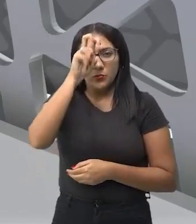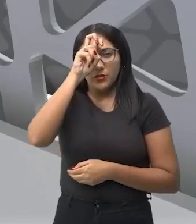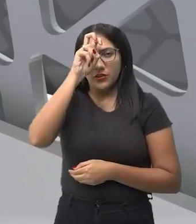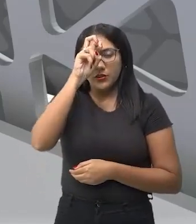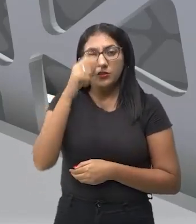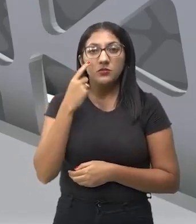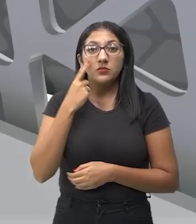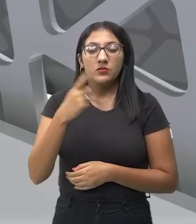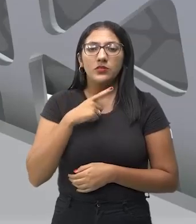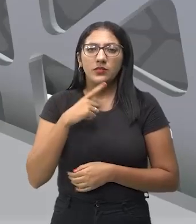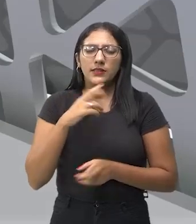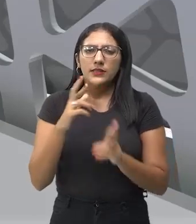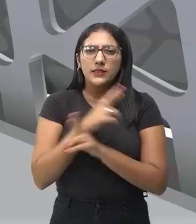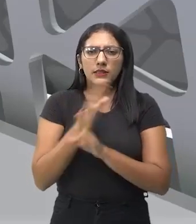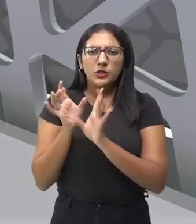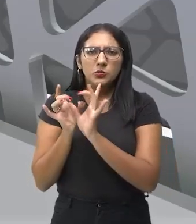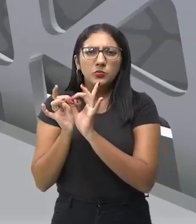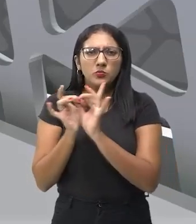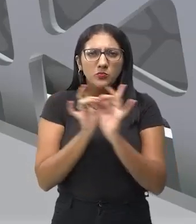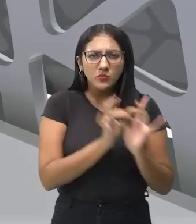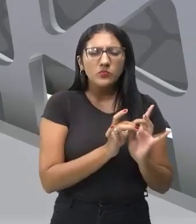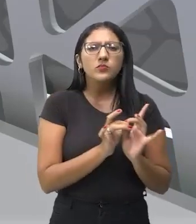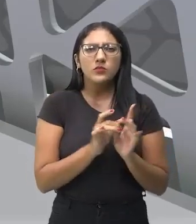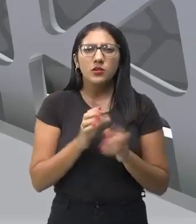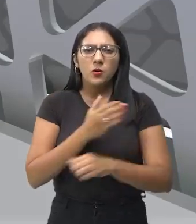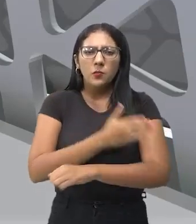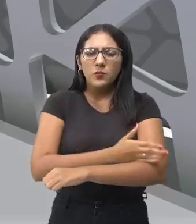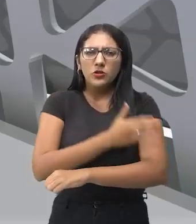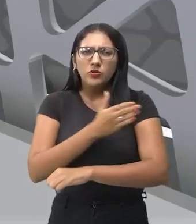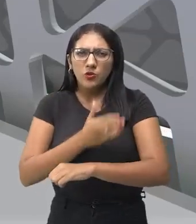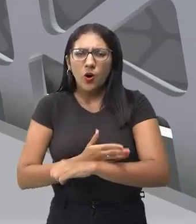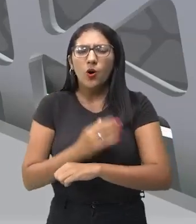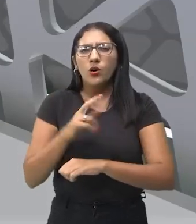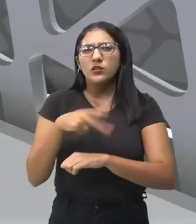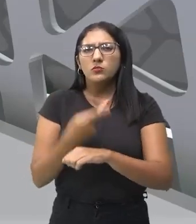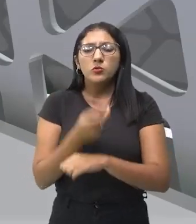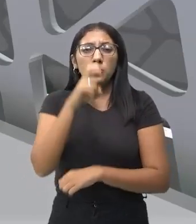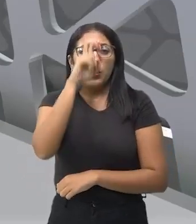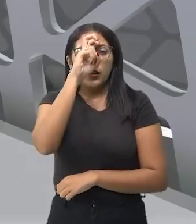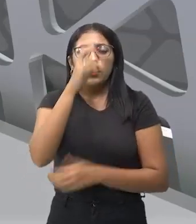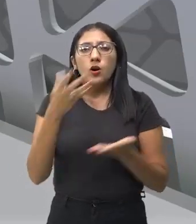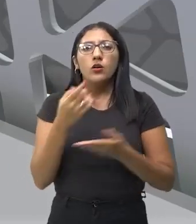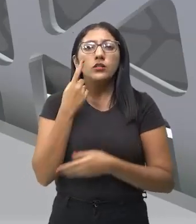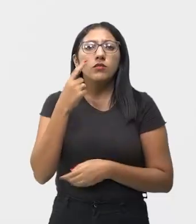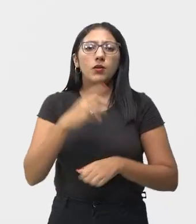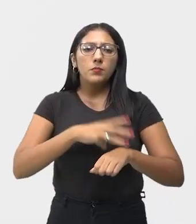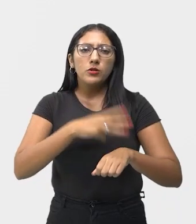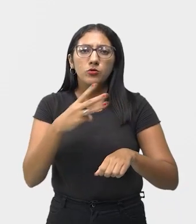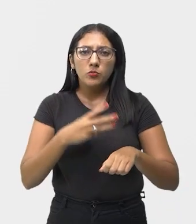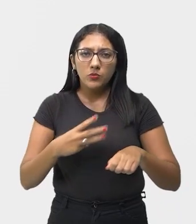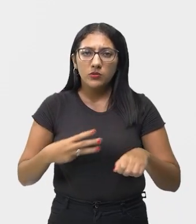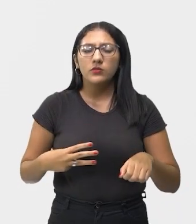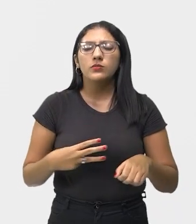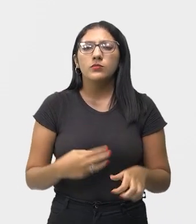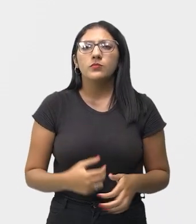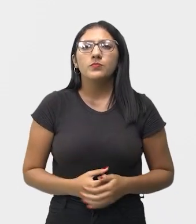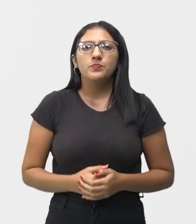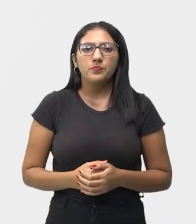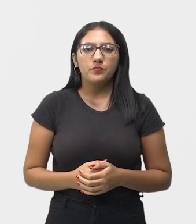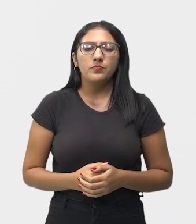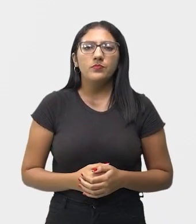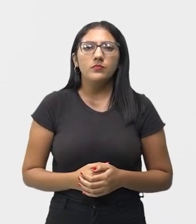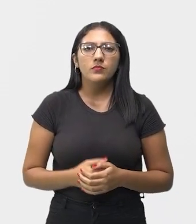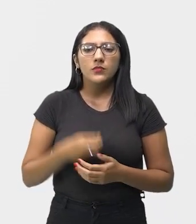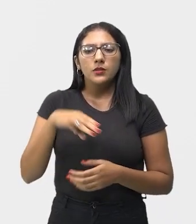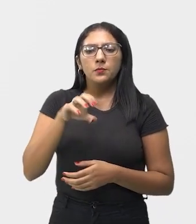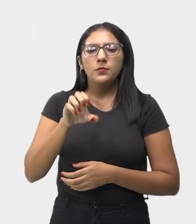trazendo esse cúnio religioso, passando pela pré-história, o Egito, aí nós vamos lá para a Mesopotâmia, vamos ver? Então, a